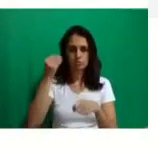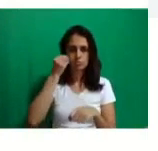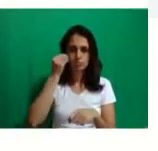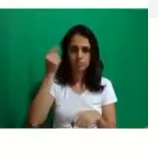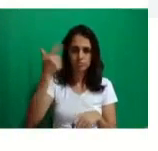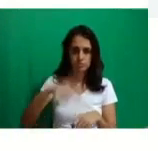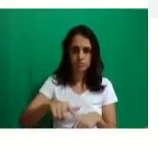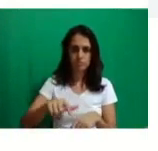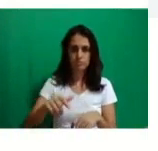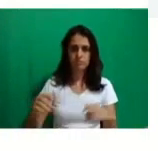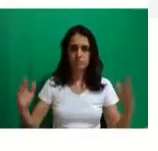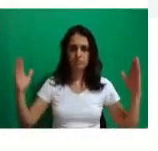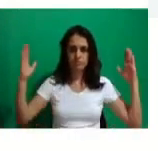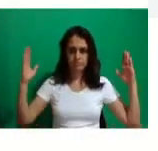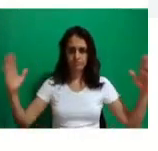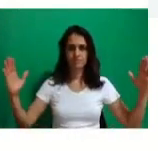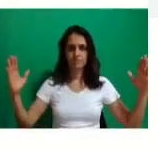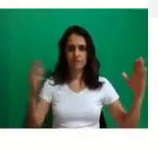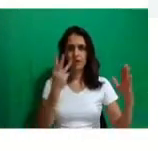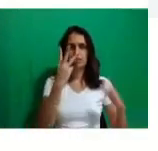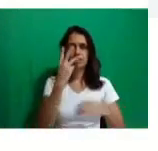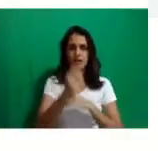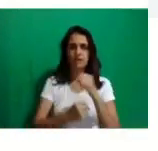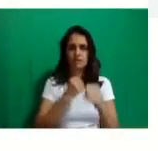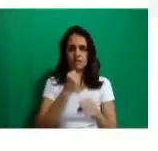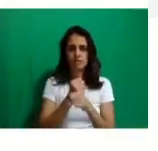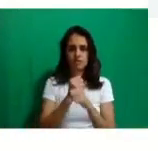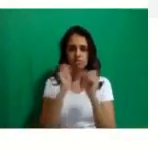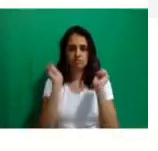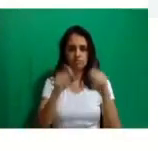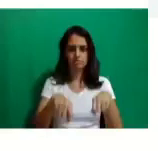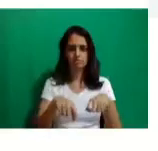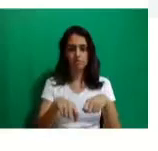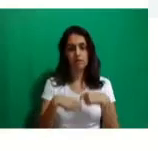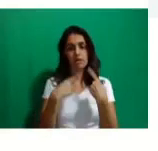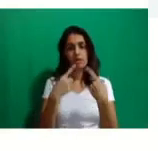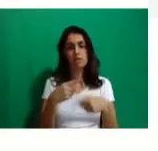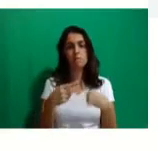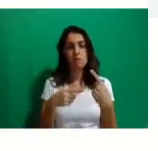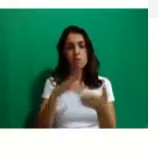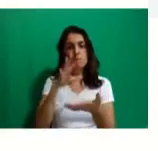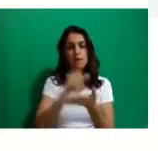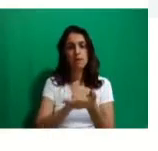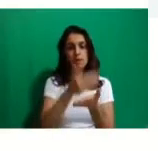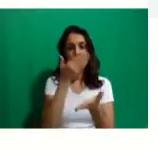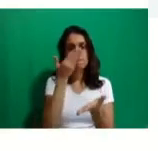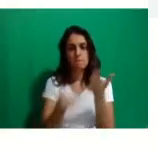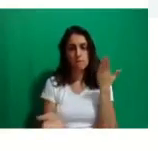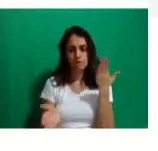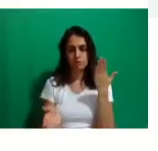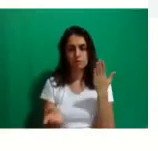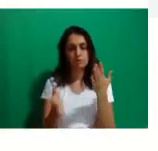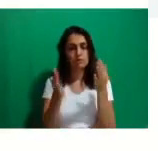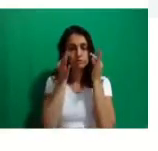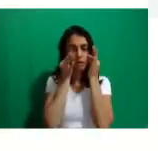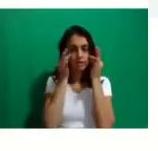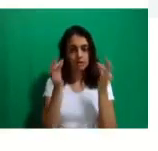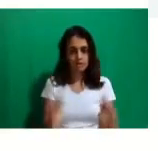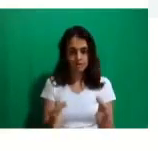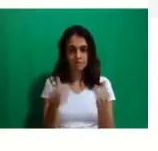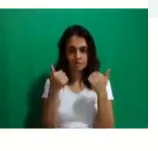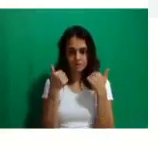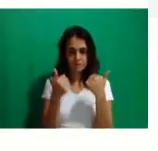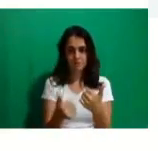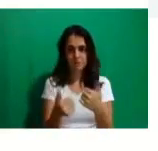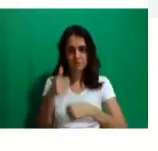até três anos para concluir o curso. Depois disso, a matrícula é suspensa. Então, fiquem atentos, tá bom? Com o tempo de